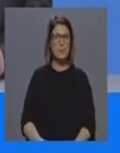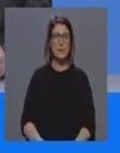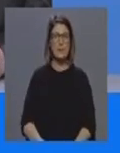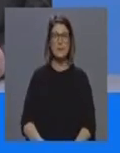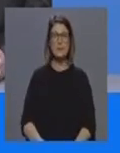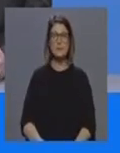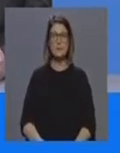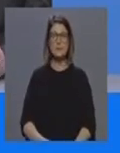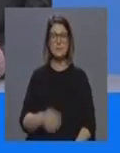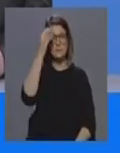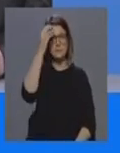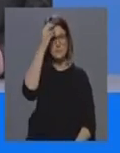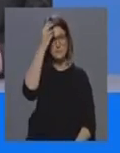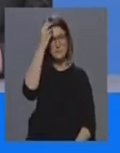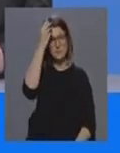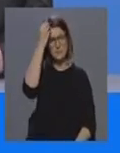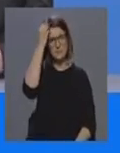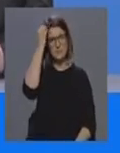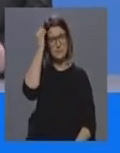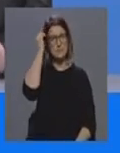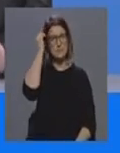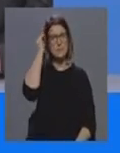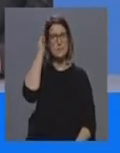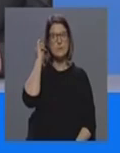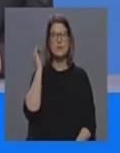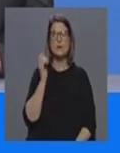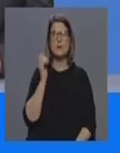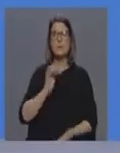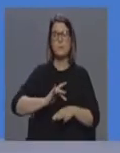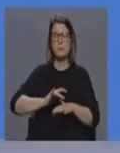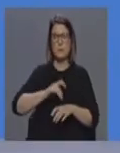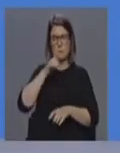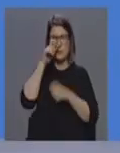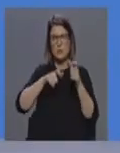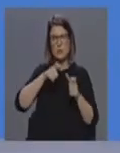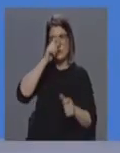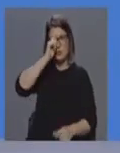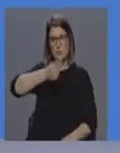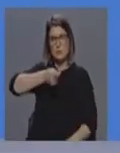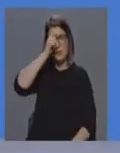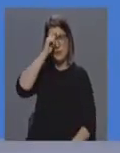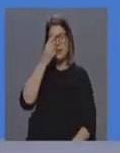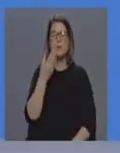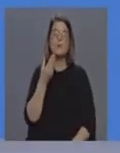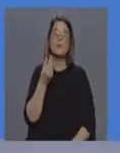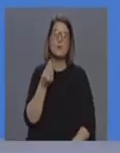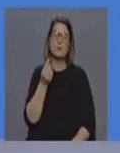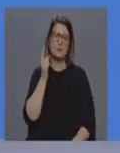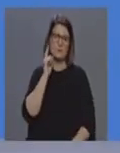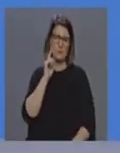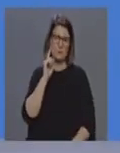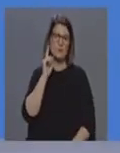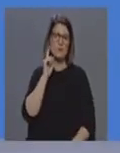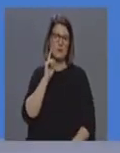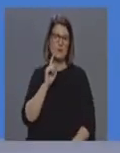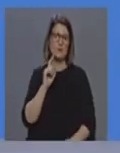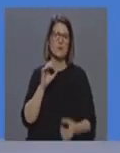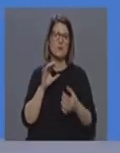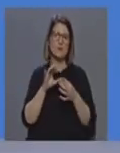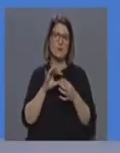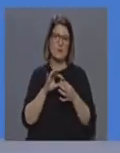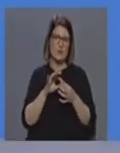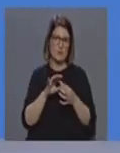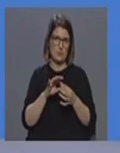A sensibilização e o civismo das pessoas é fundamental na contenção de uma pandemia.